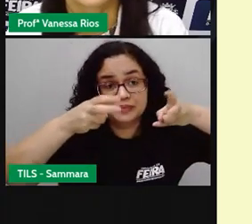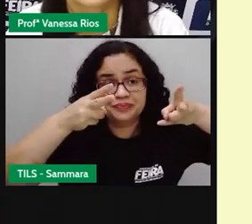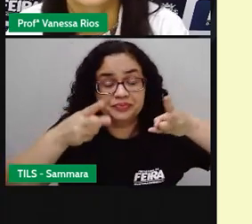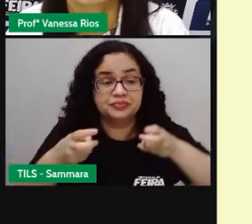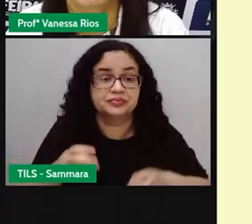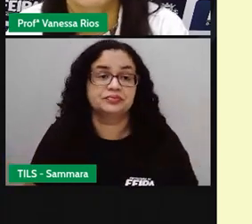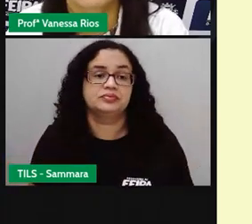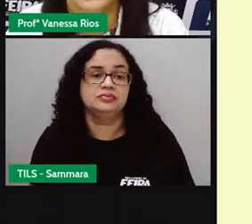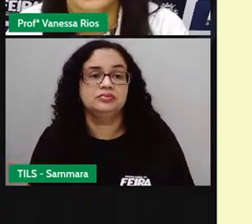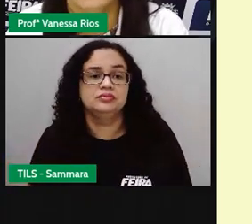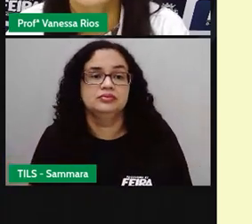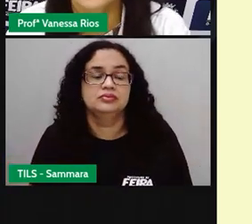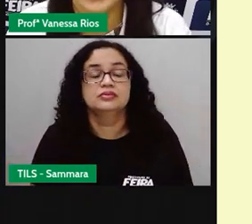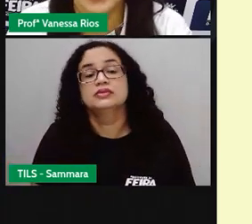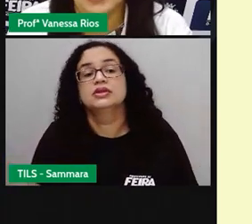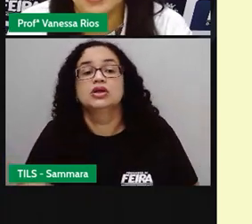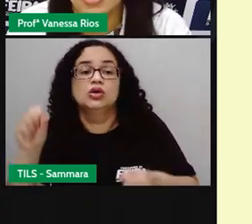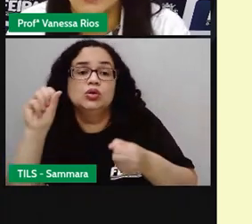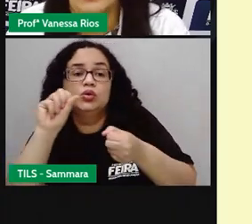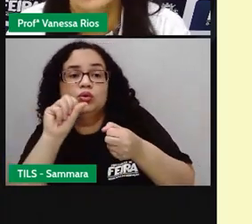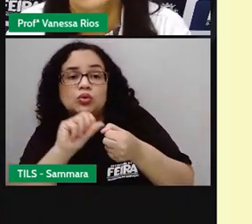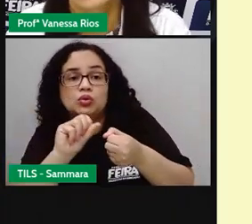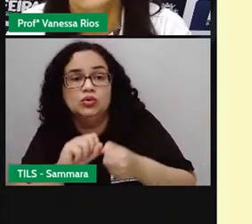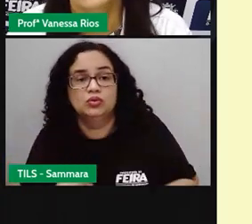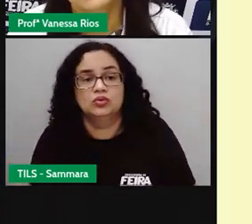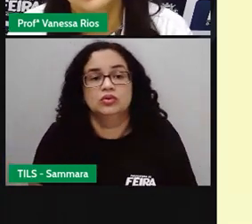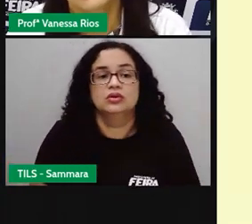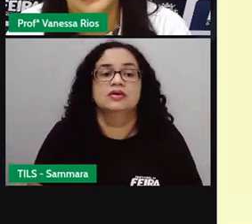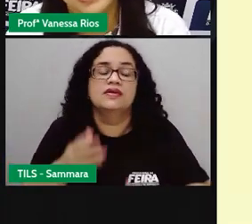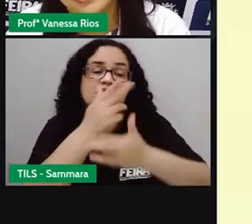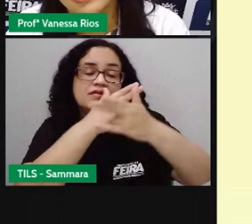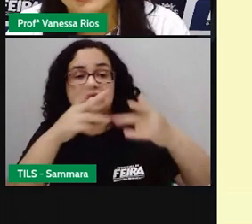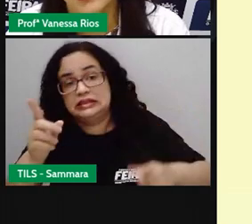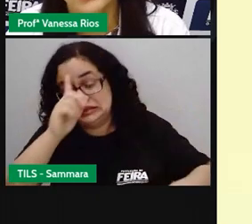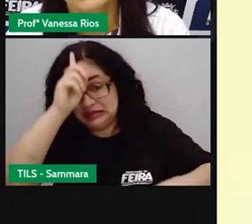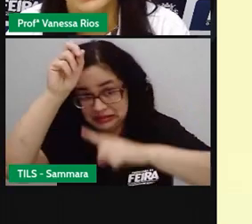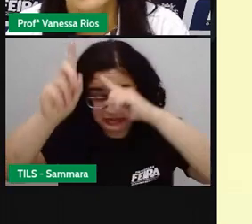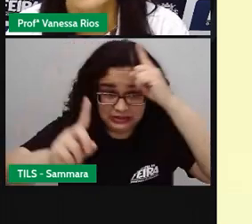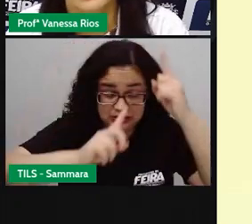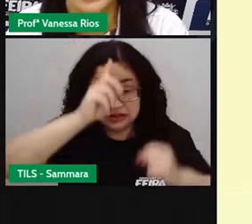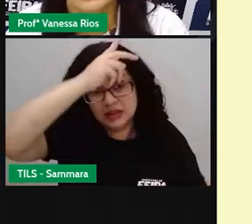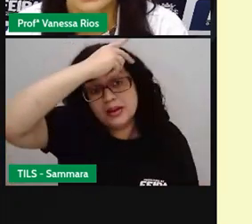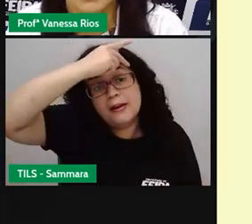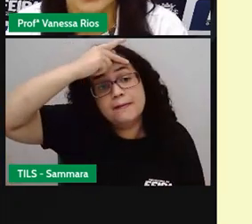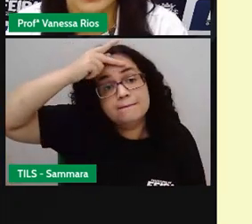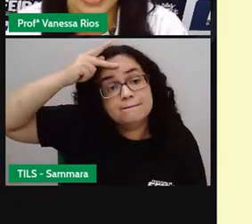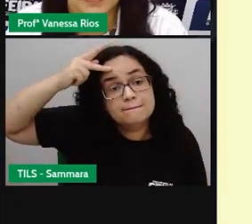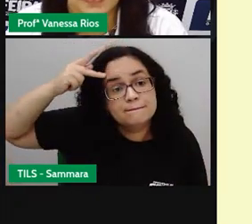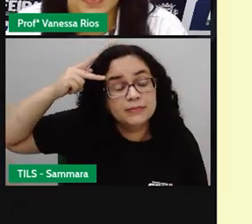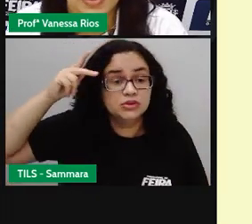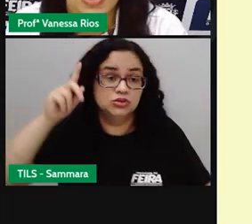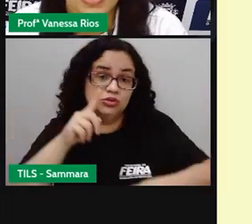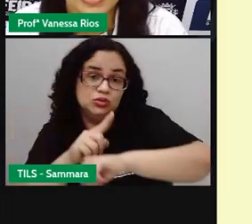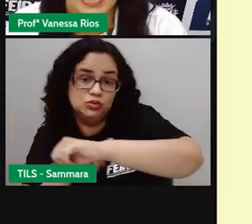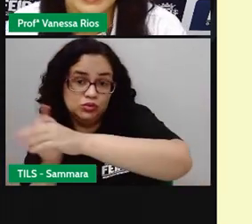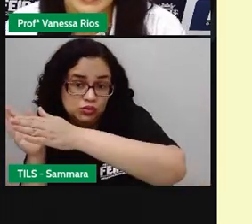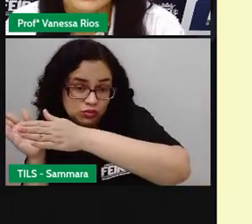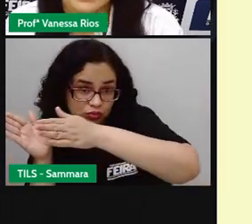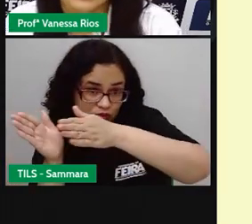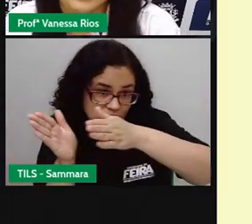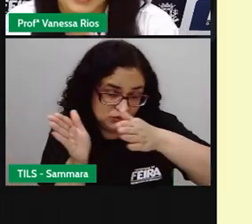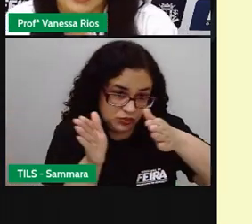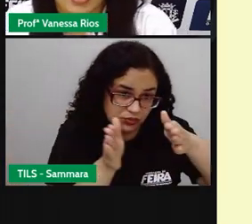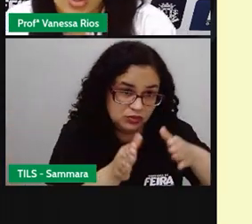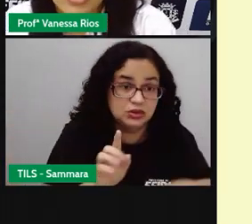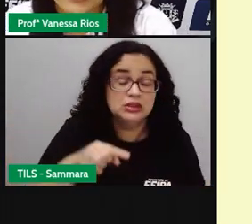permitisse a constatação de muitas ideias que o homem tem em relação ao tempo. E aí,